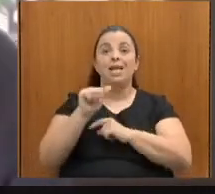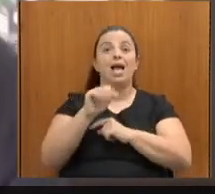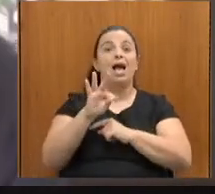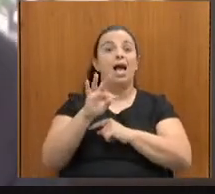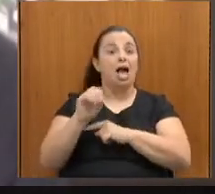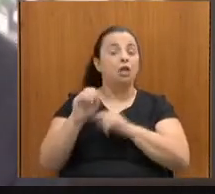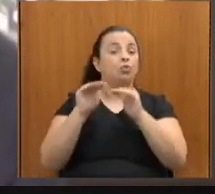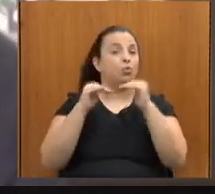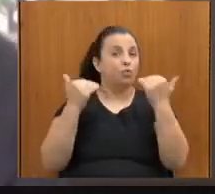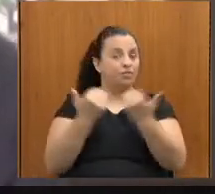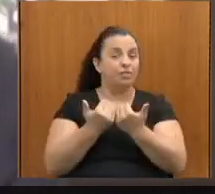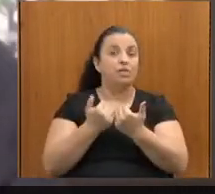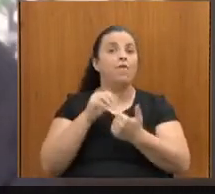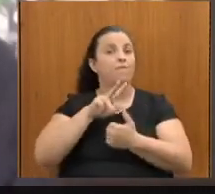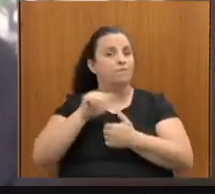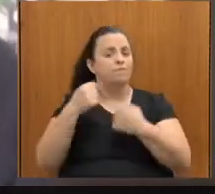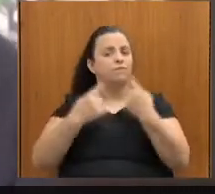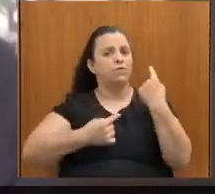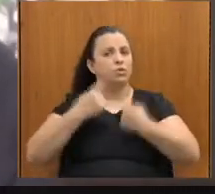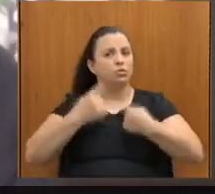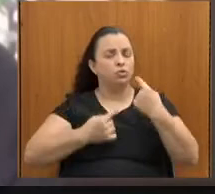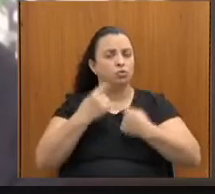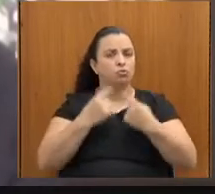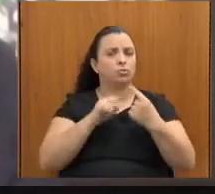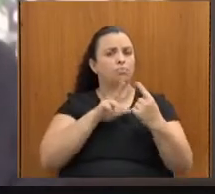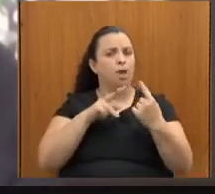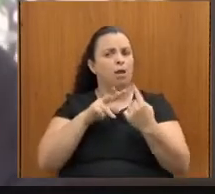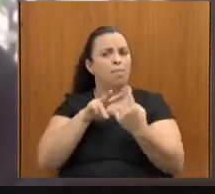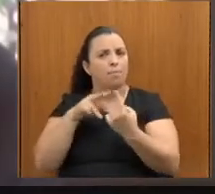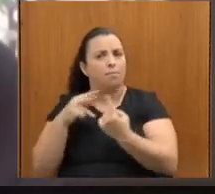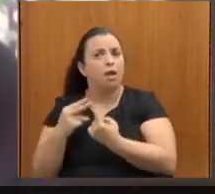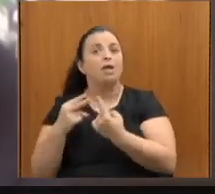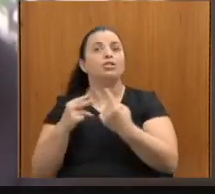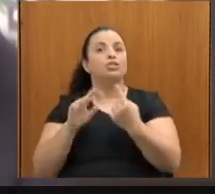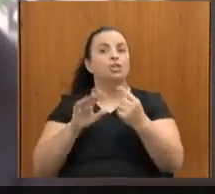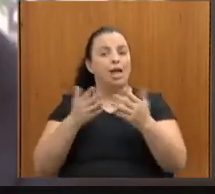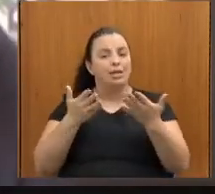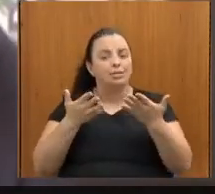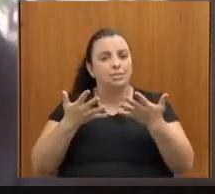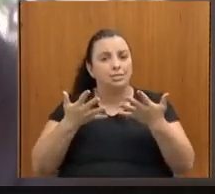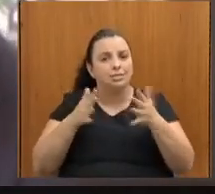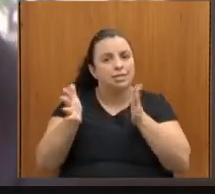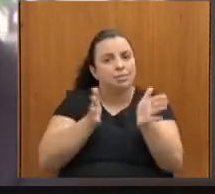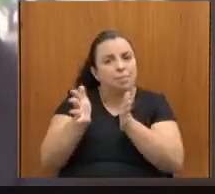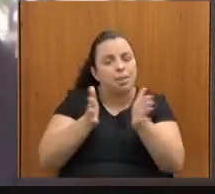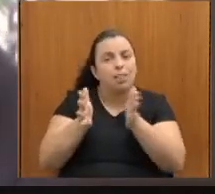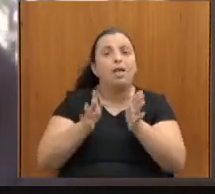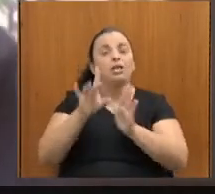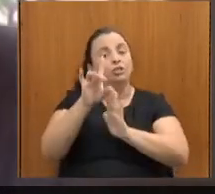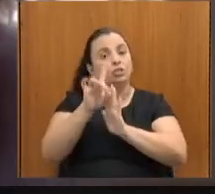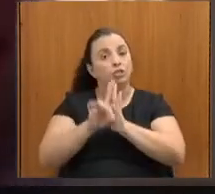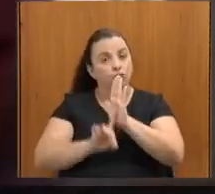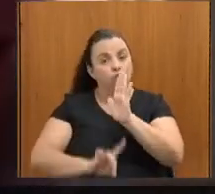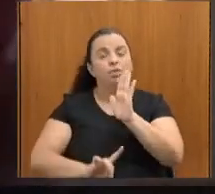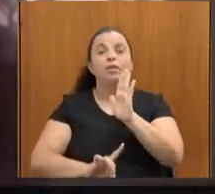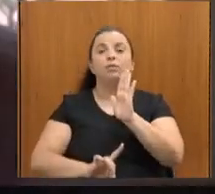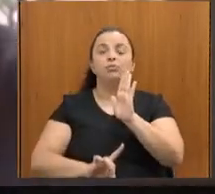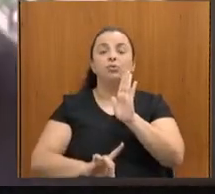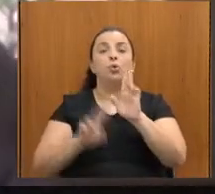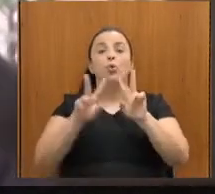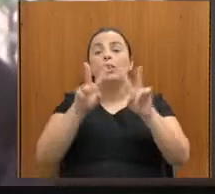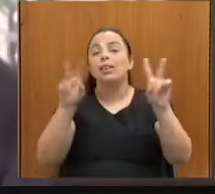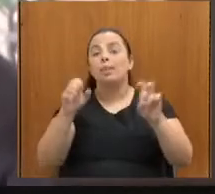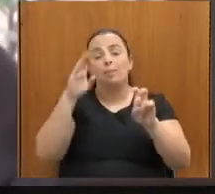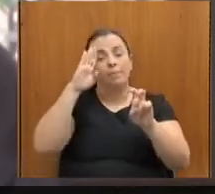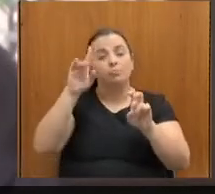discutir aspectos importantes de acessibilidade e de direito, né, sendo que o tema central é cenário atual